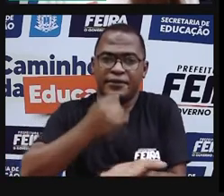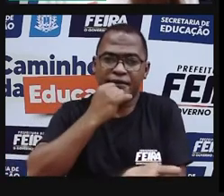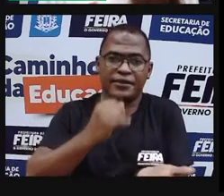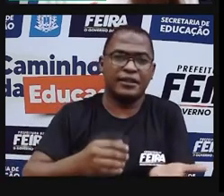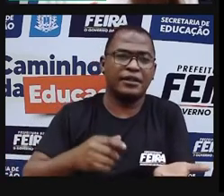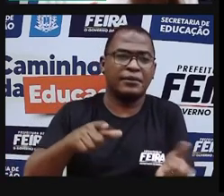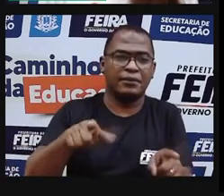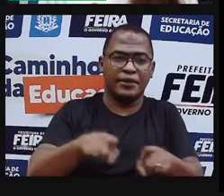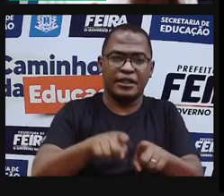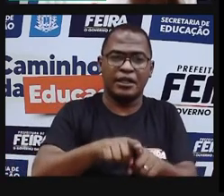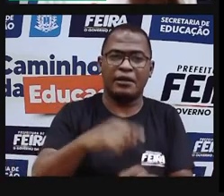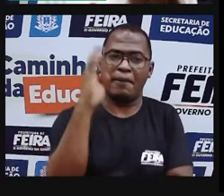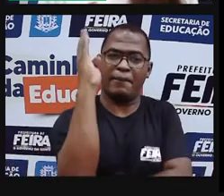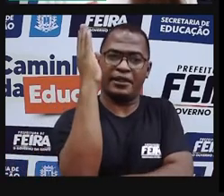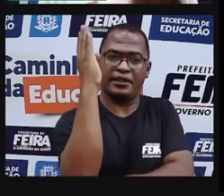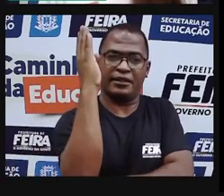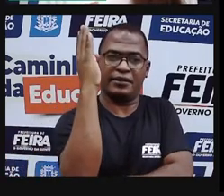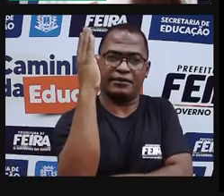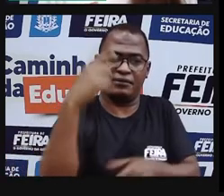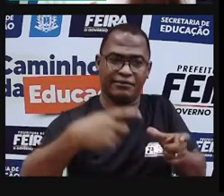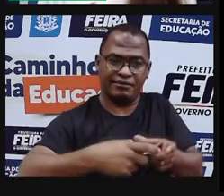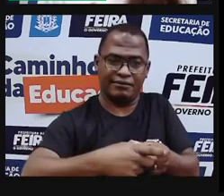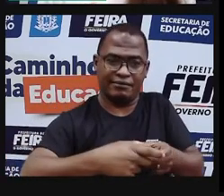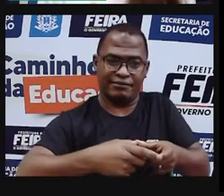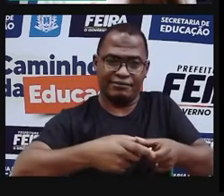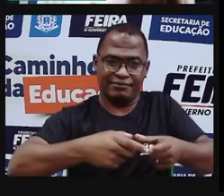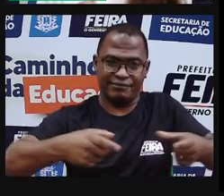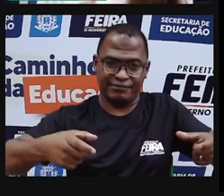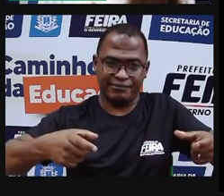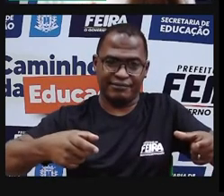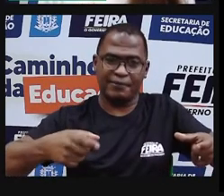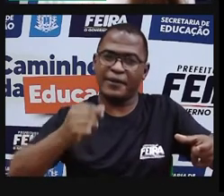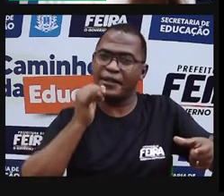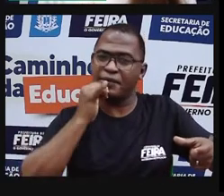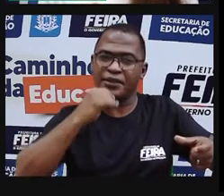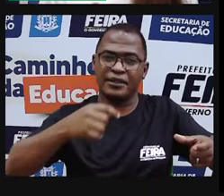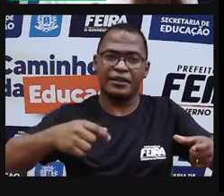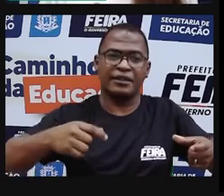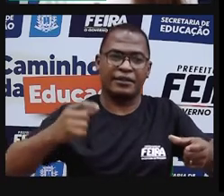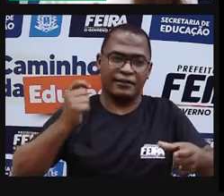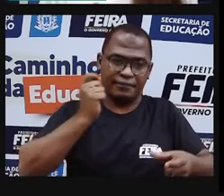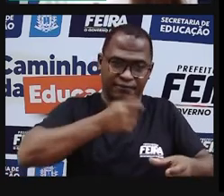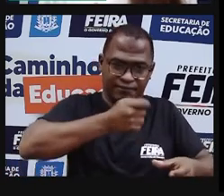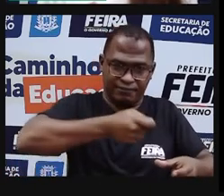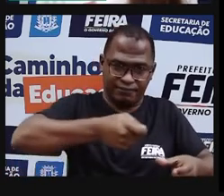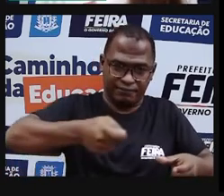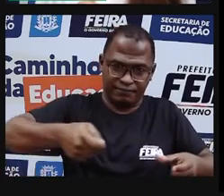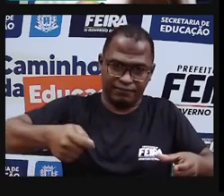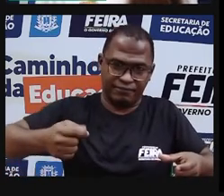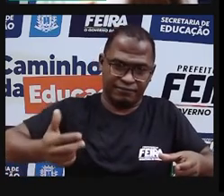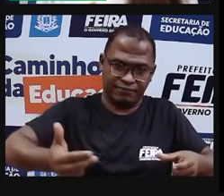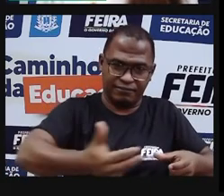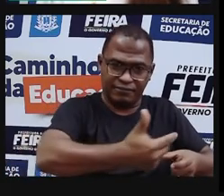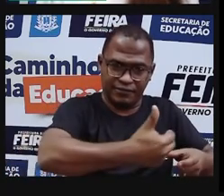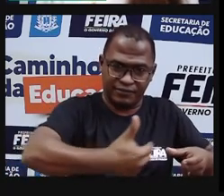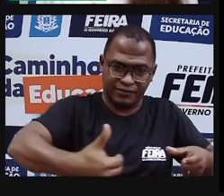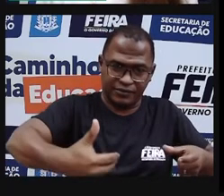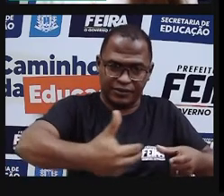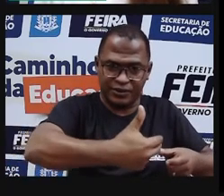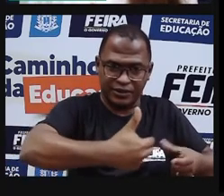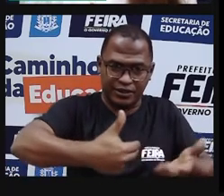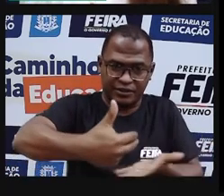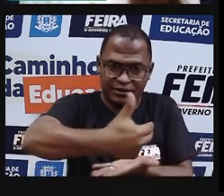pranchas de madeira e depois com tinta espalha no papel. Então, a técnica,